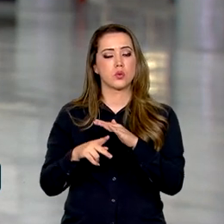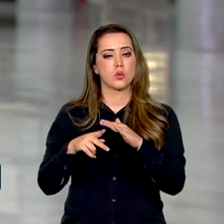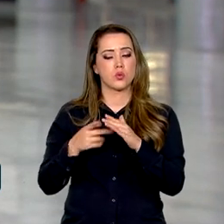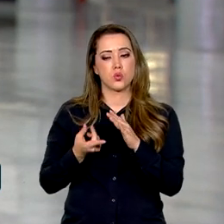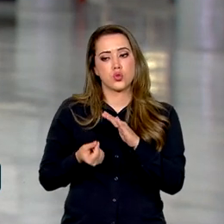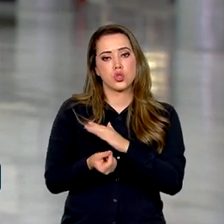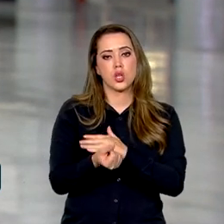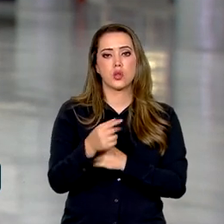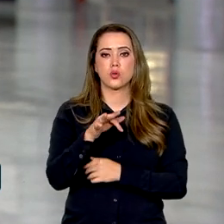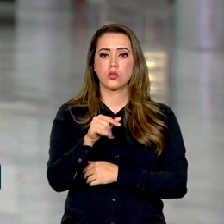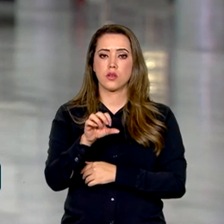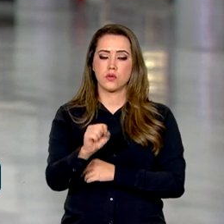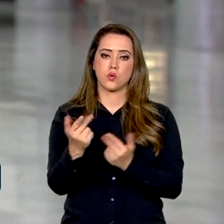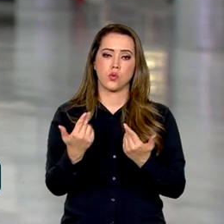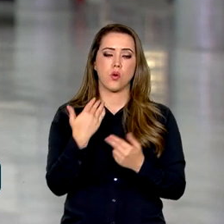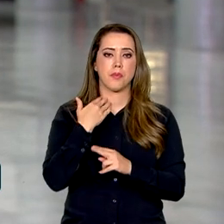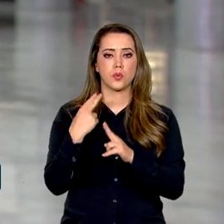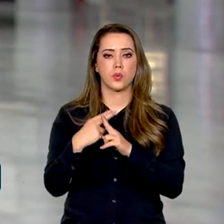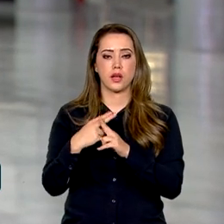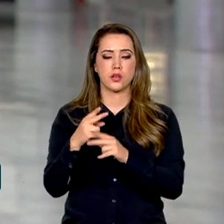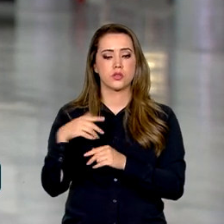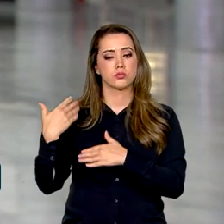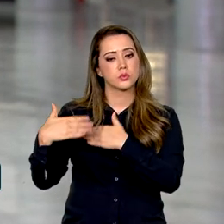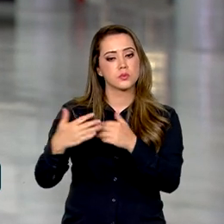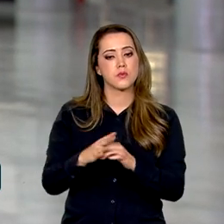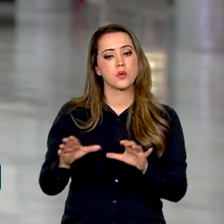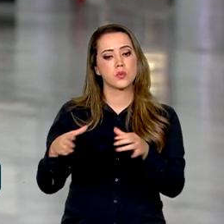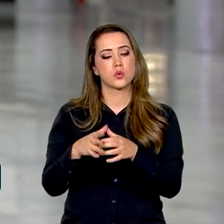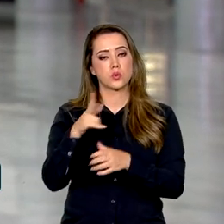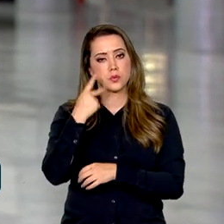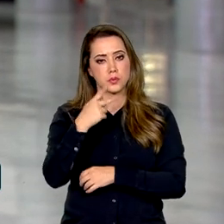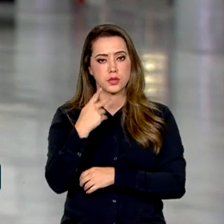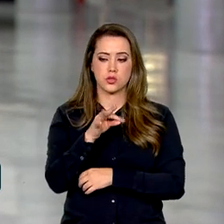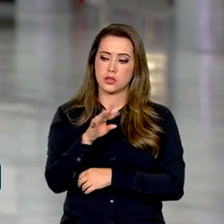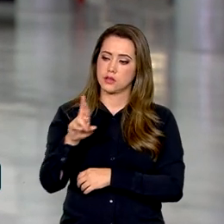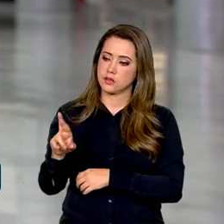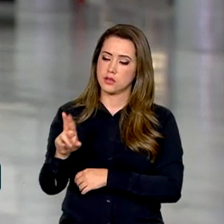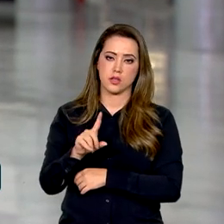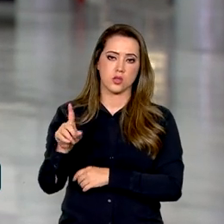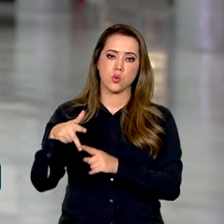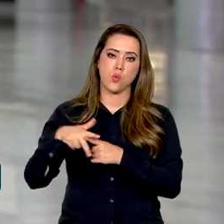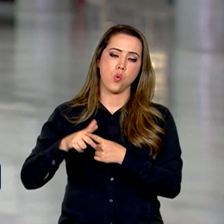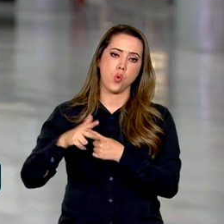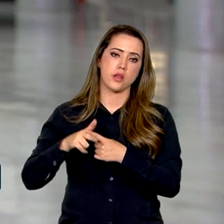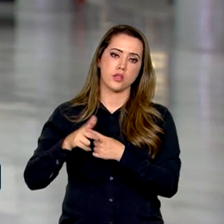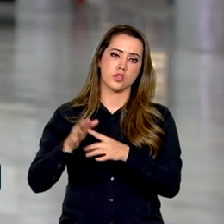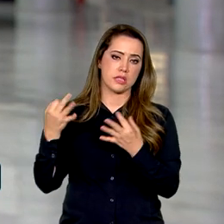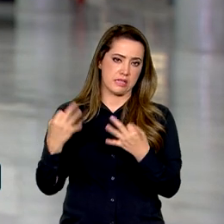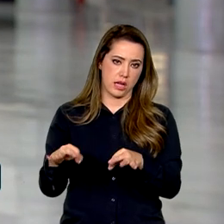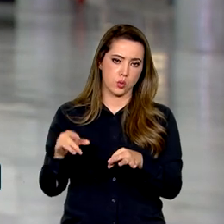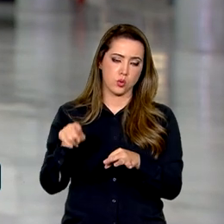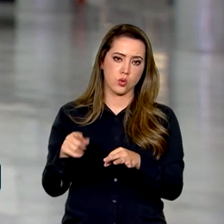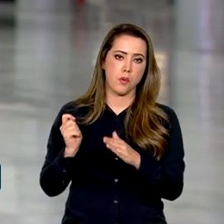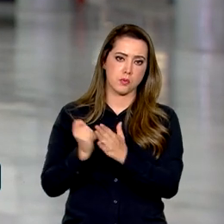FGTS, como foi feito pela Caixa Econômica Federal. Para o partido, a TR não corrige adequadamente